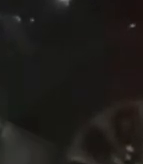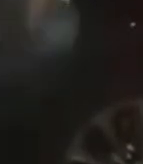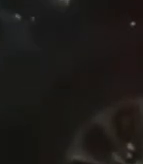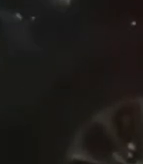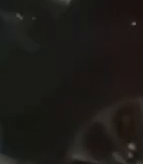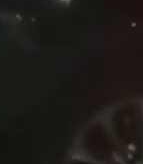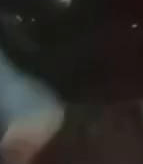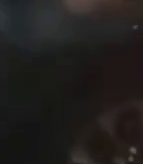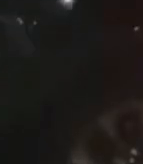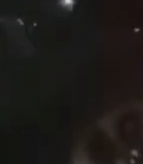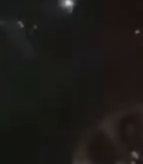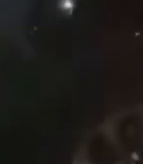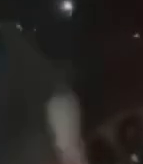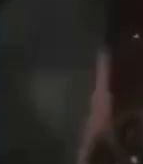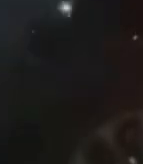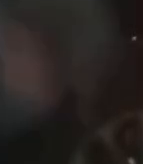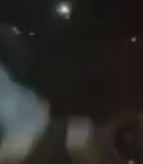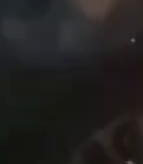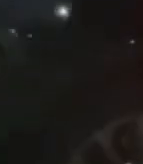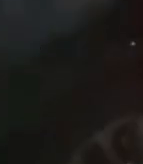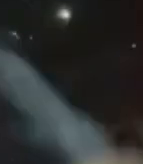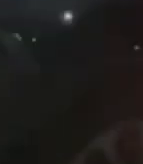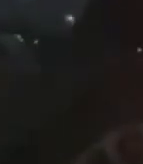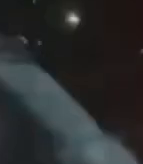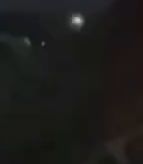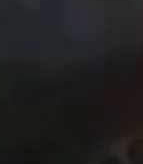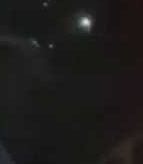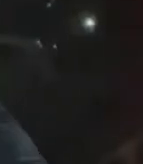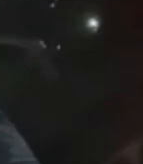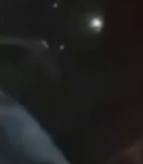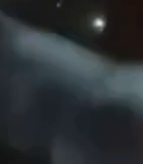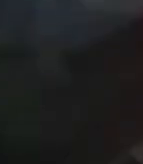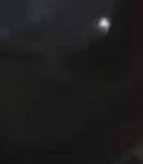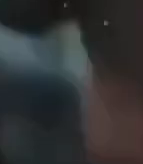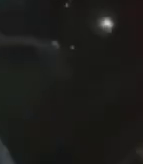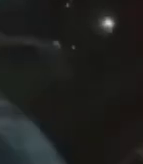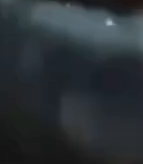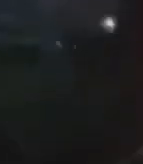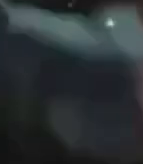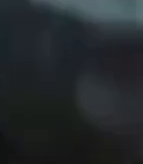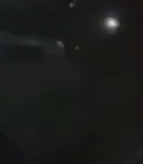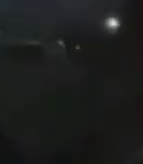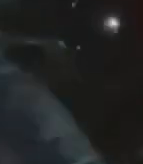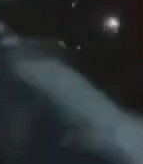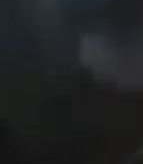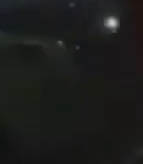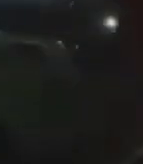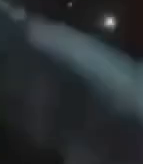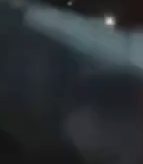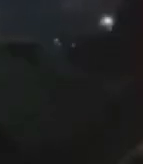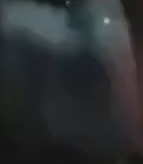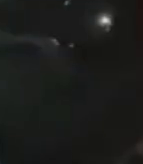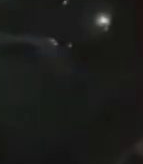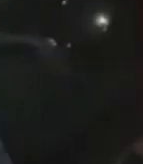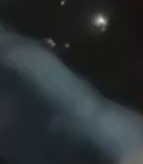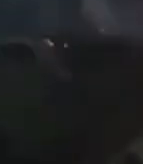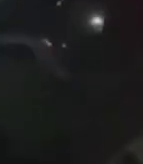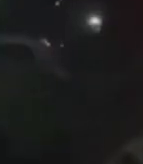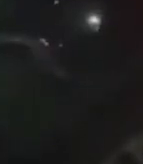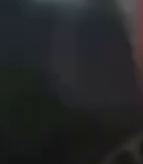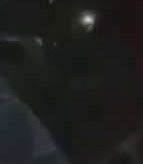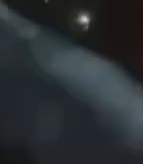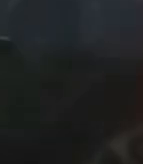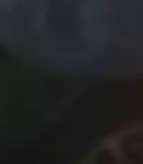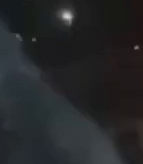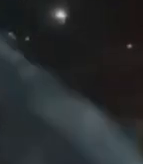e também para a segurança pública do estado de Santa Catarina. Nós precisamos de mais policiais aqui na nossa região. O